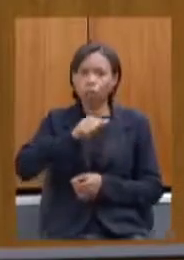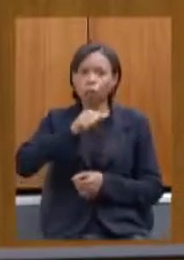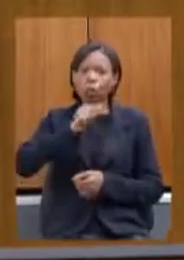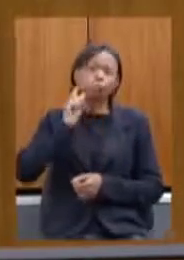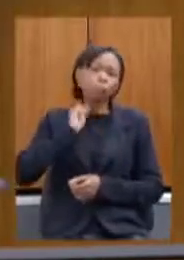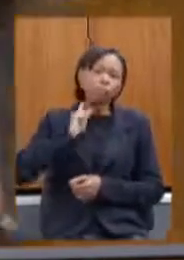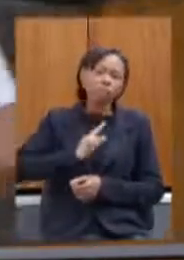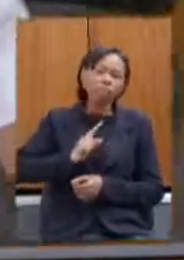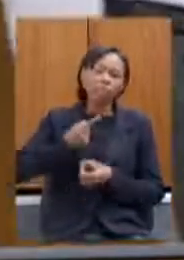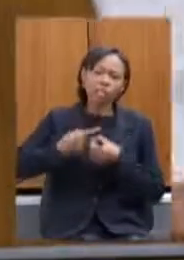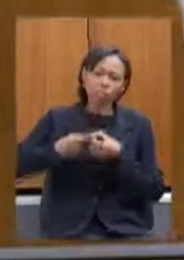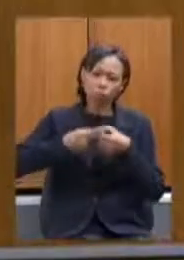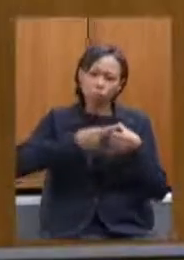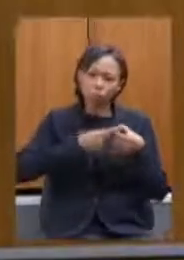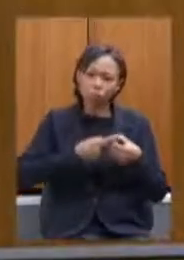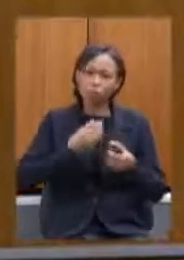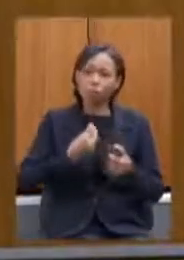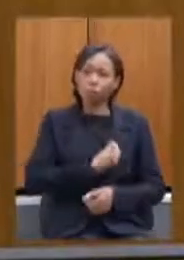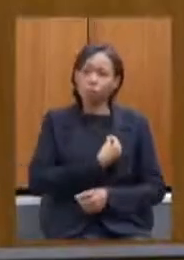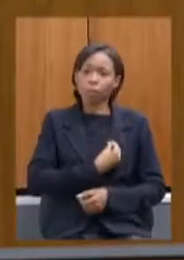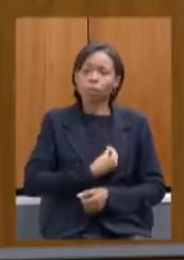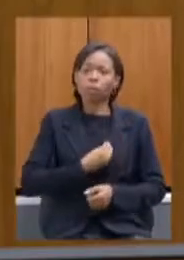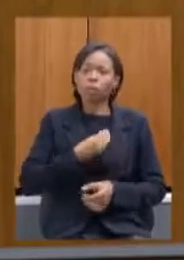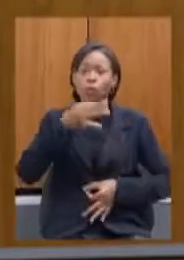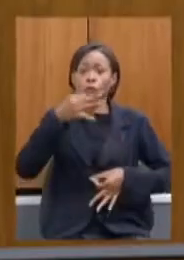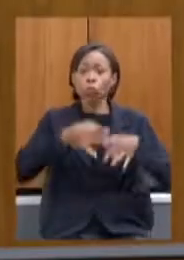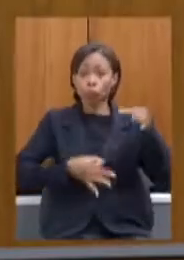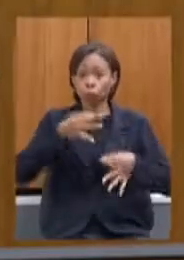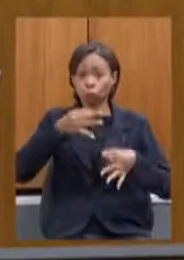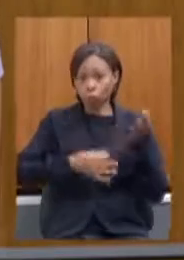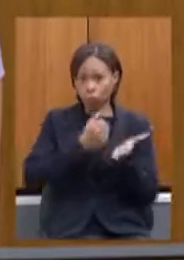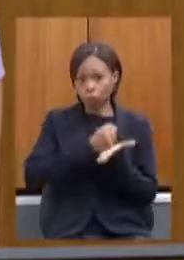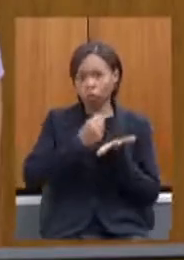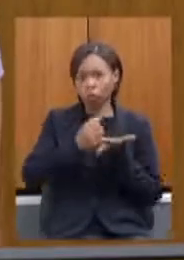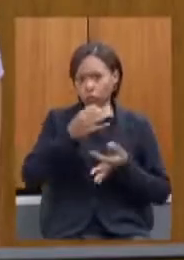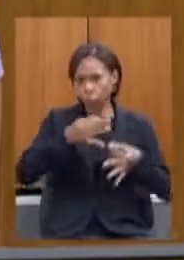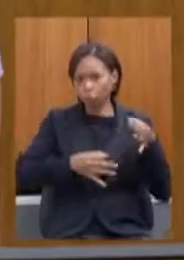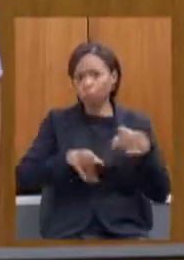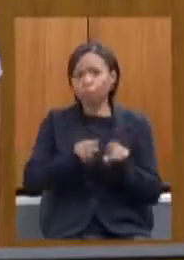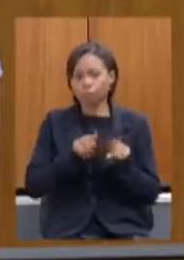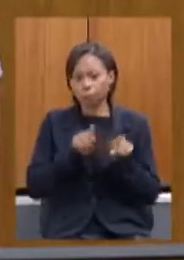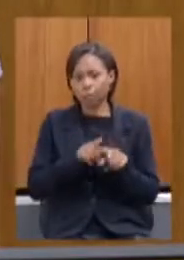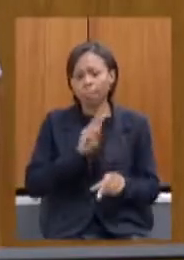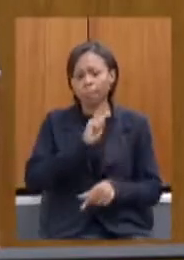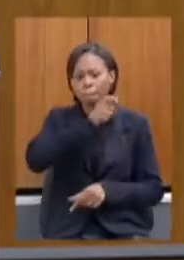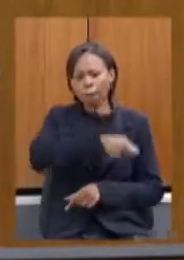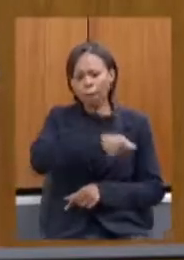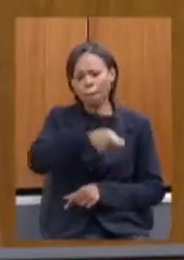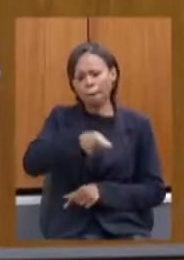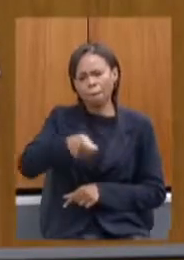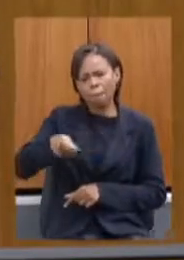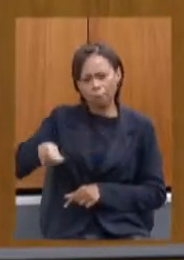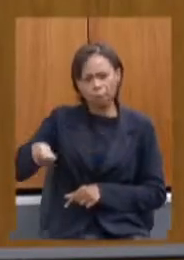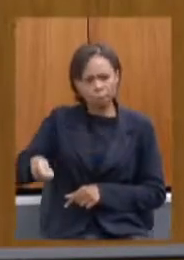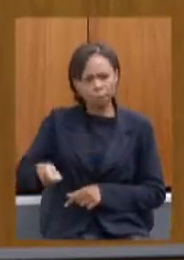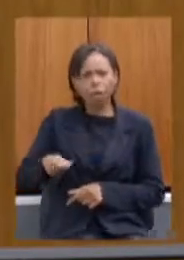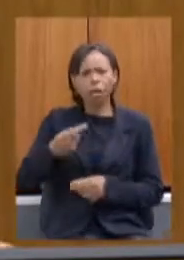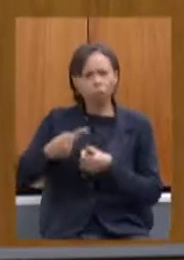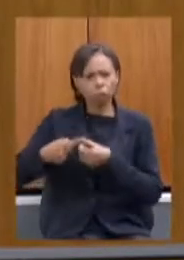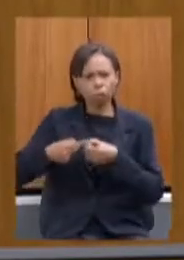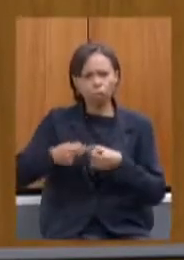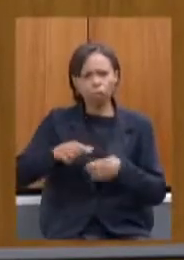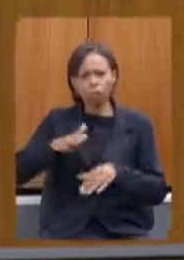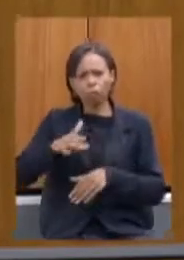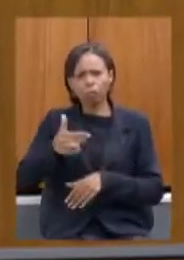com participação do Tribunal de Justiça também está fazendo o pagamento para os municípios da dívida de cerca de 7